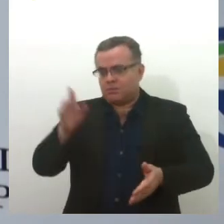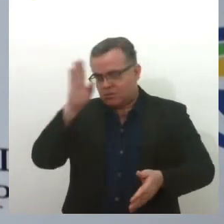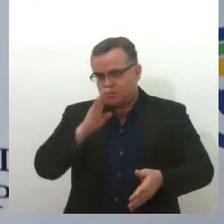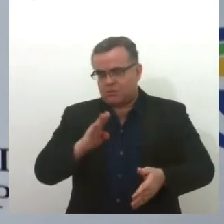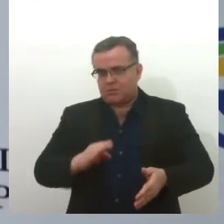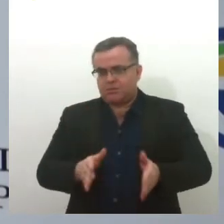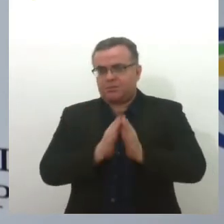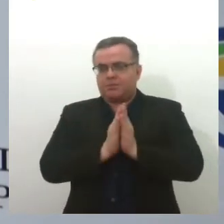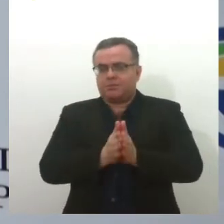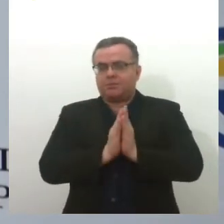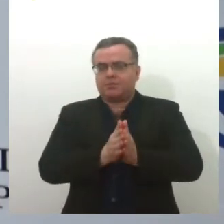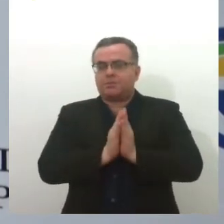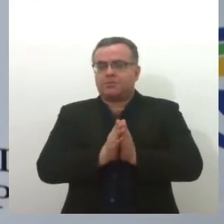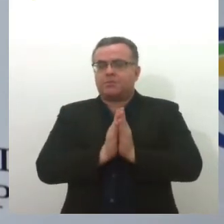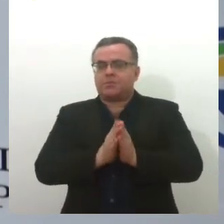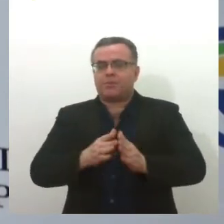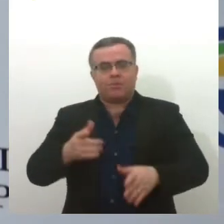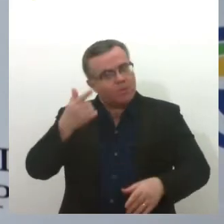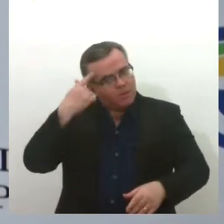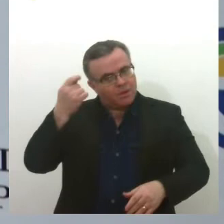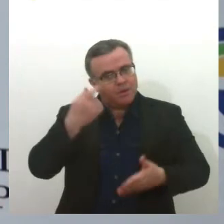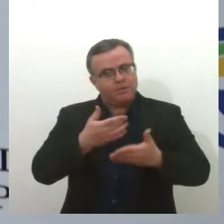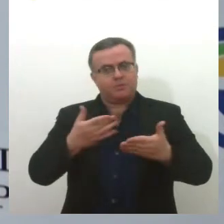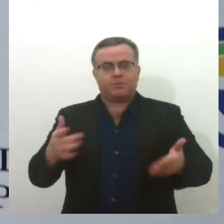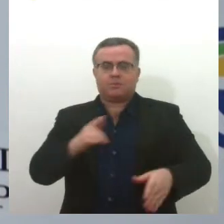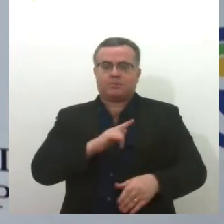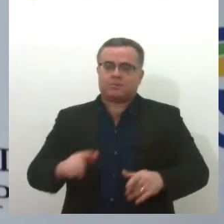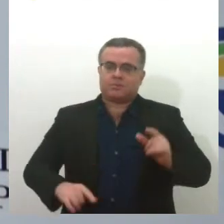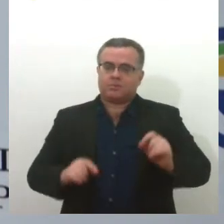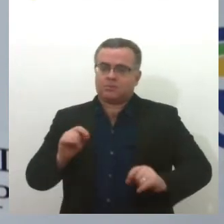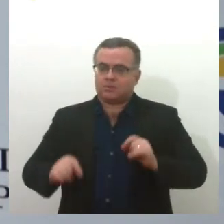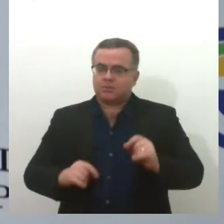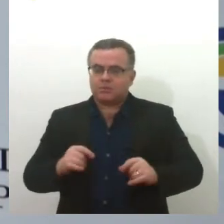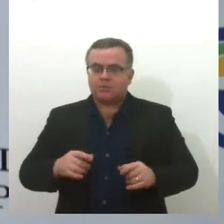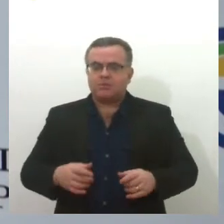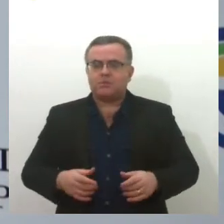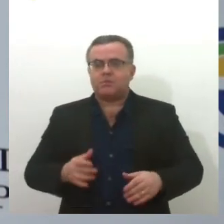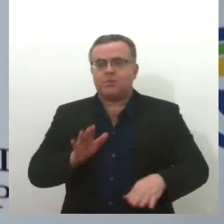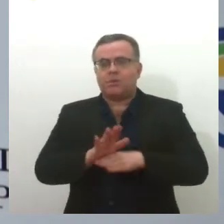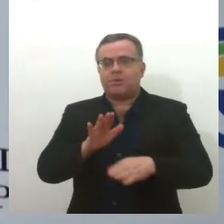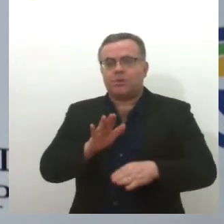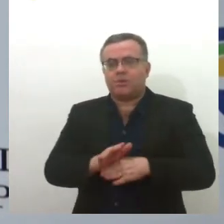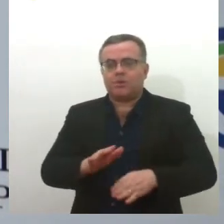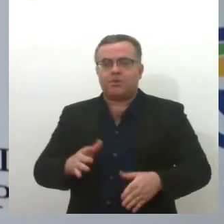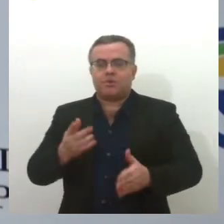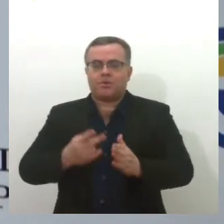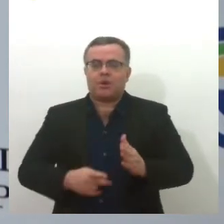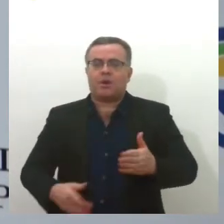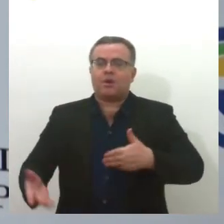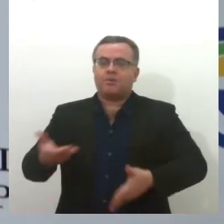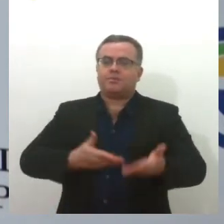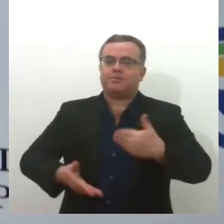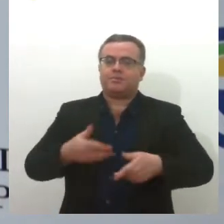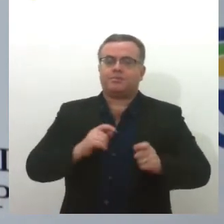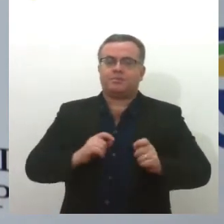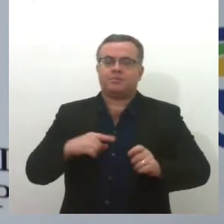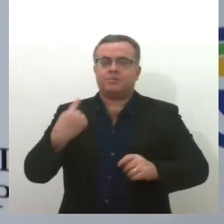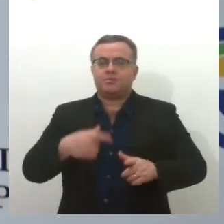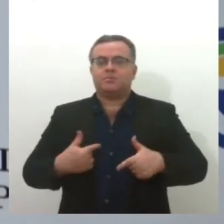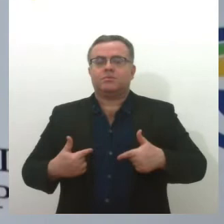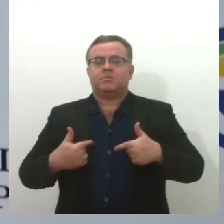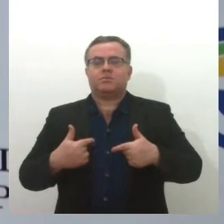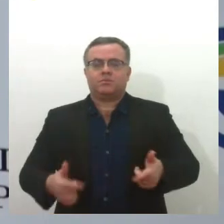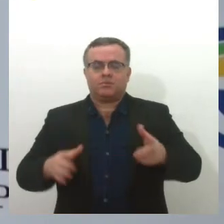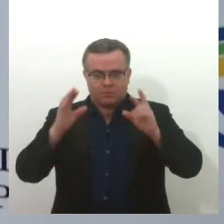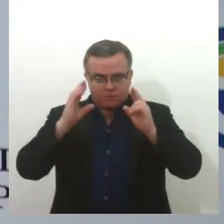apelam para que as autoridades, os governantes, contribuam para o projeto de civilização que a gente defende, que envolve o